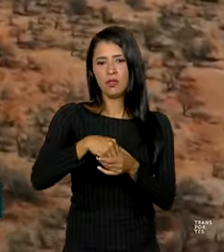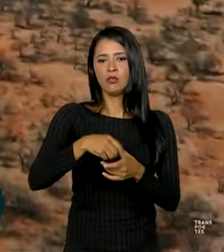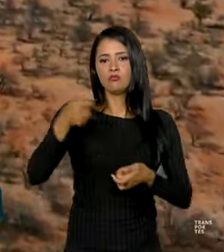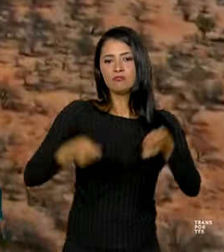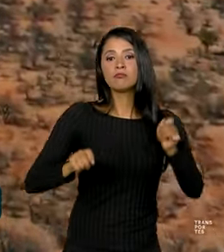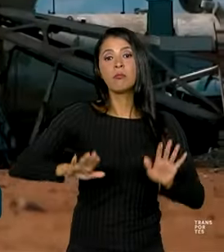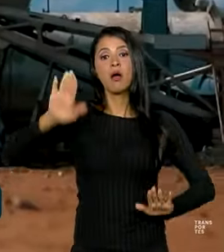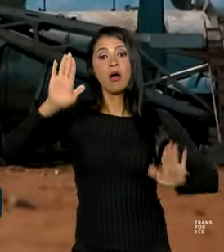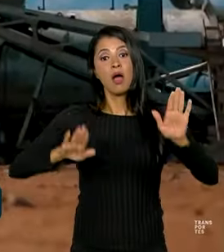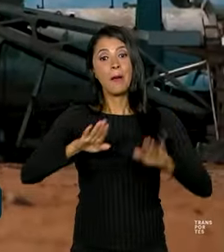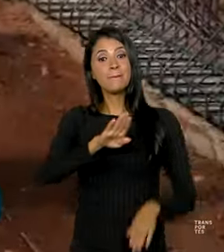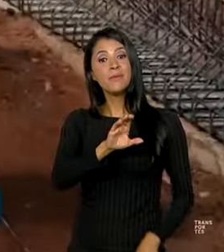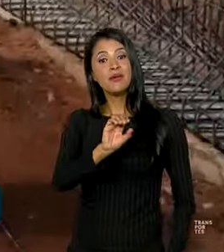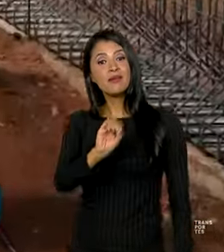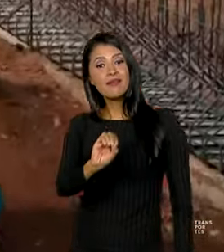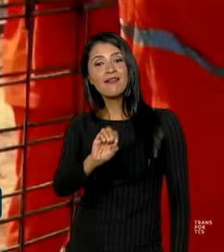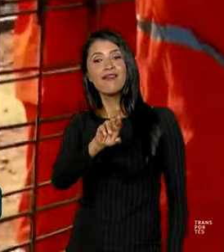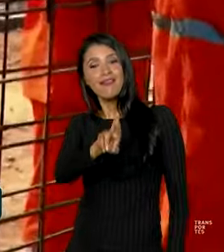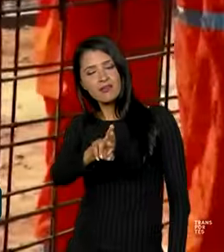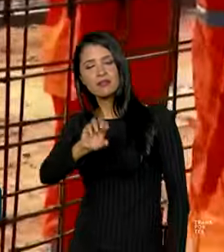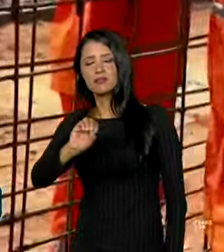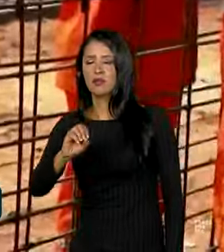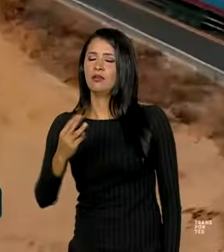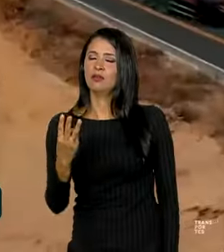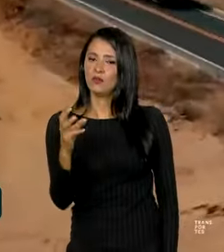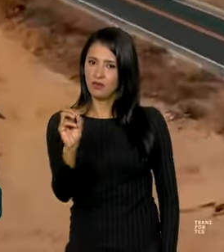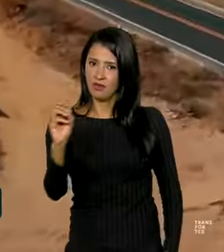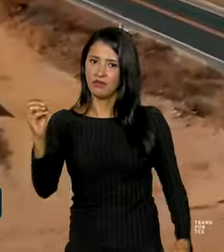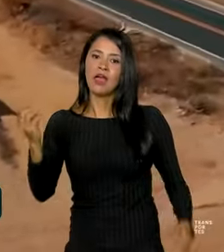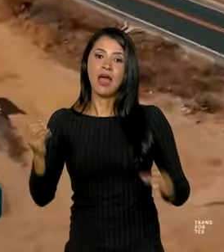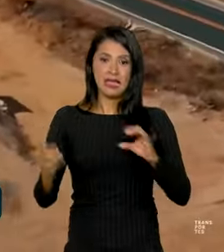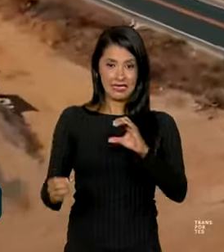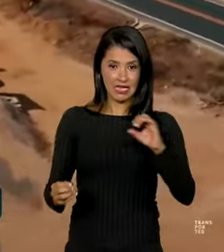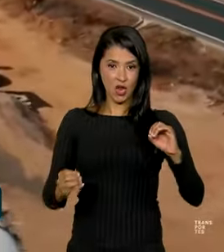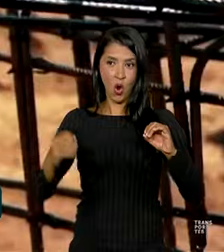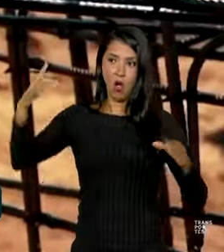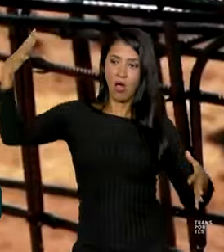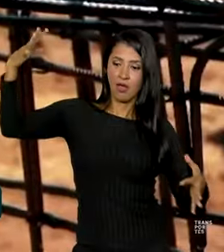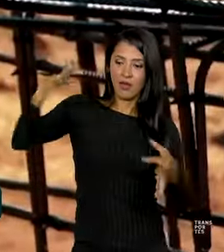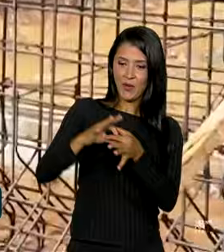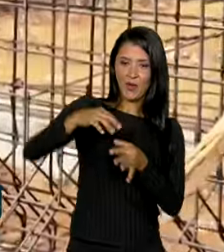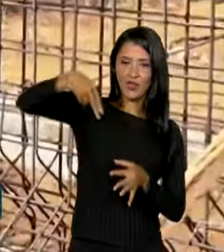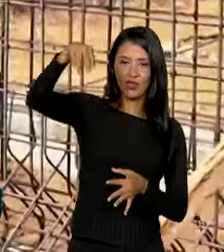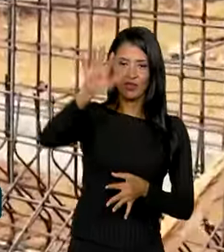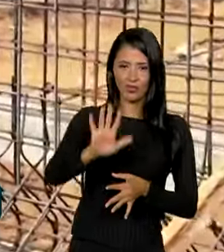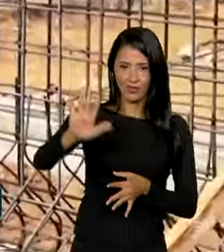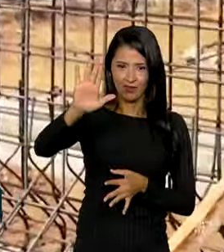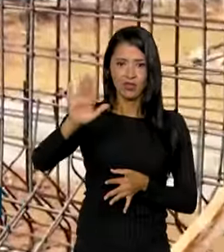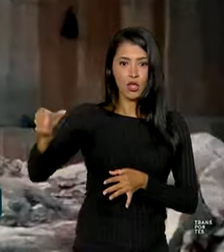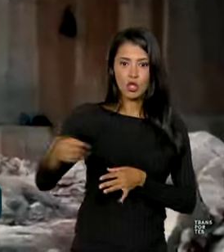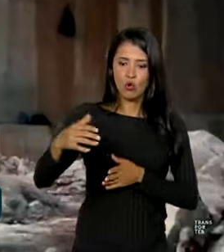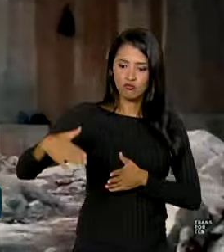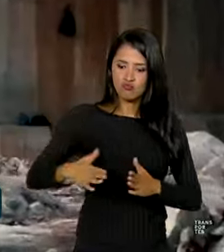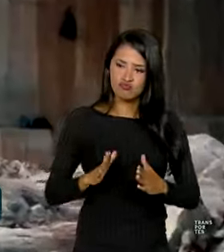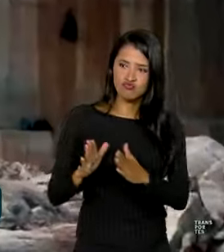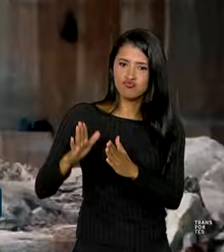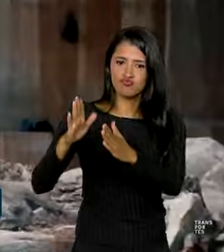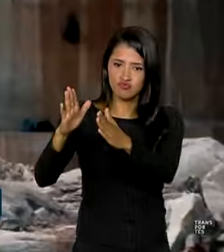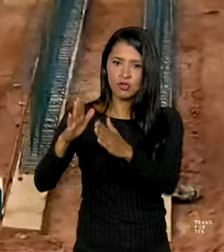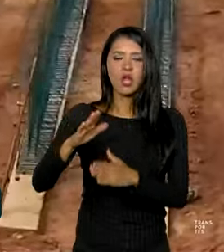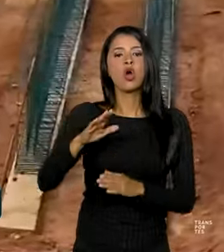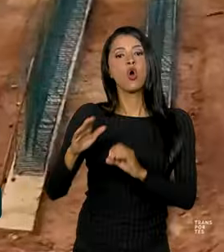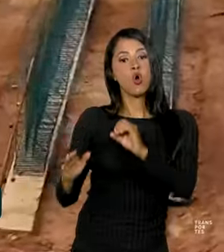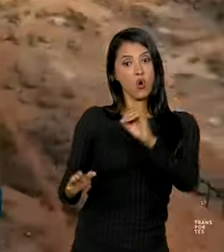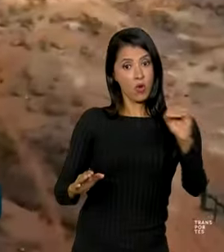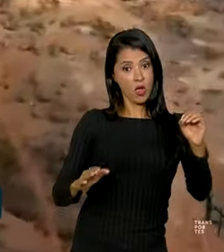da BR-030, que integra o centro-oeste ao nordeste. Com a nova pavimentação, a Ferrovia de Integração Oeste